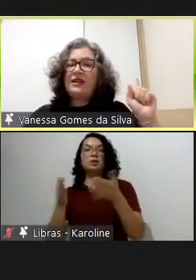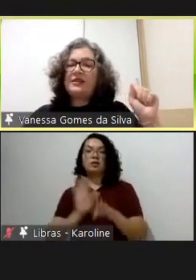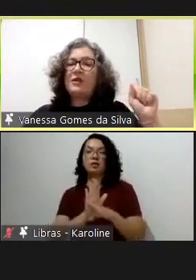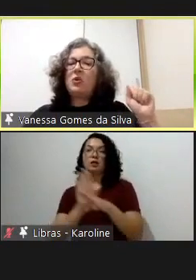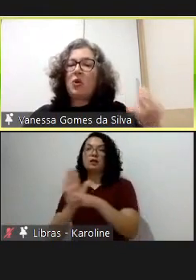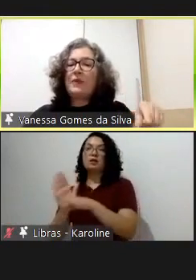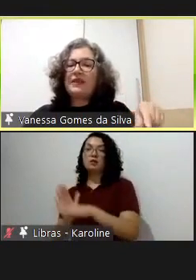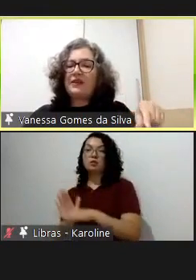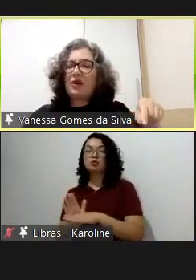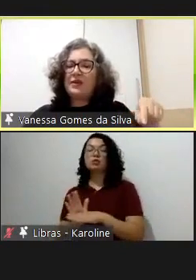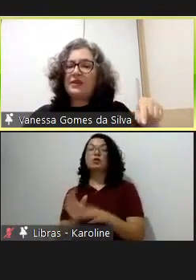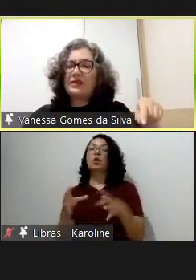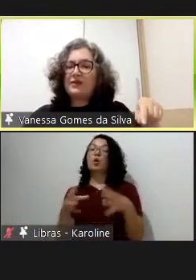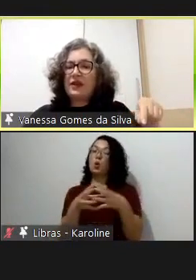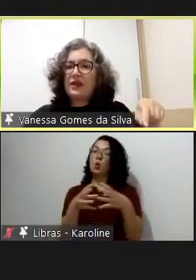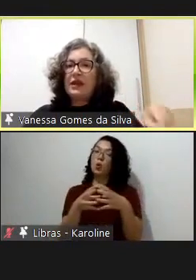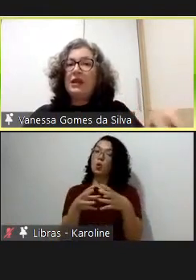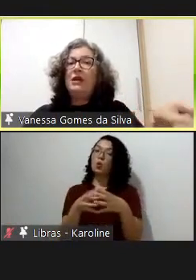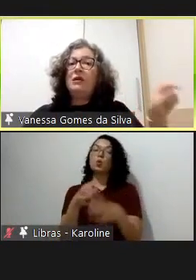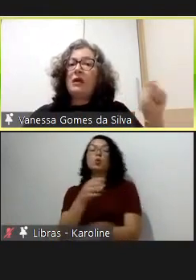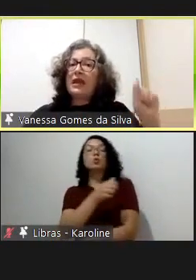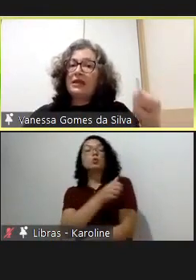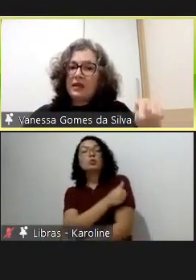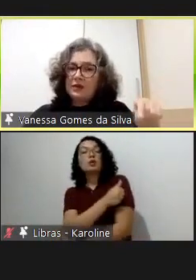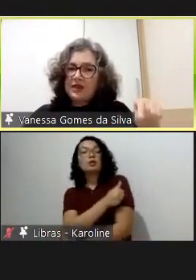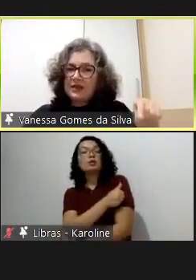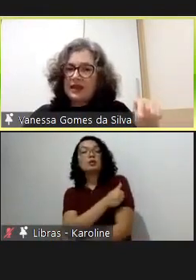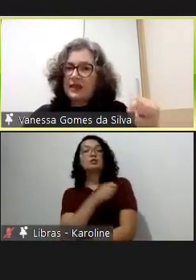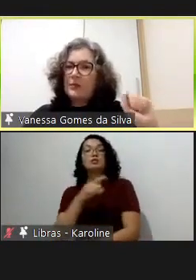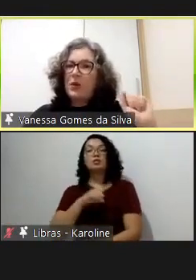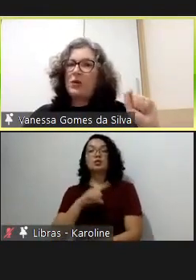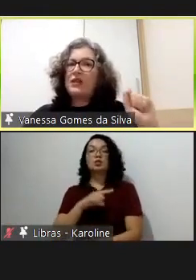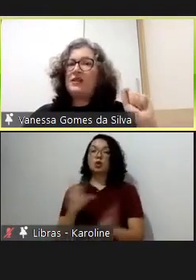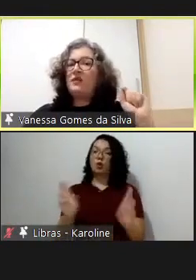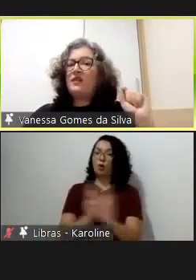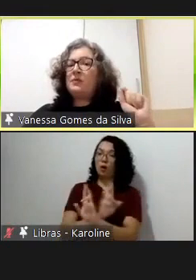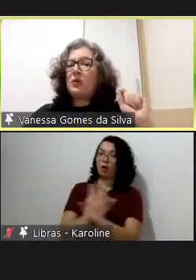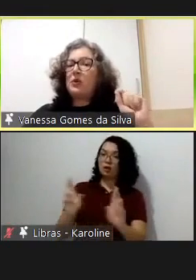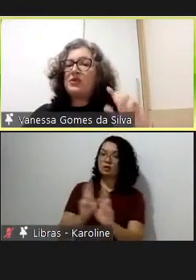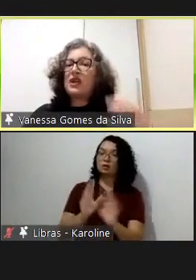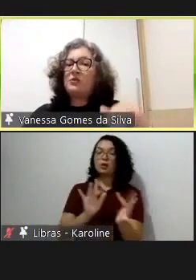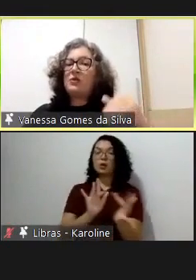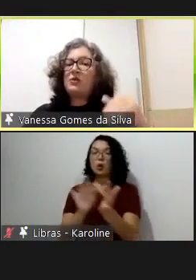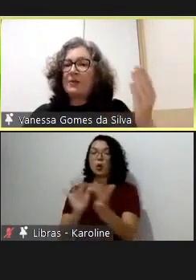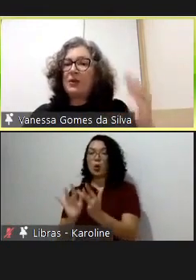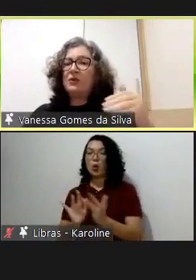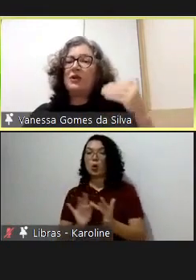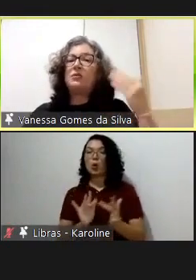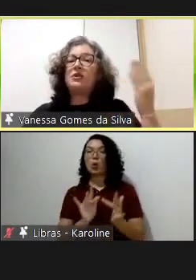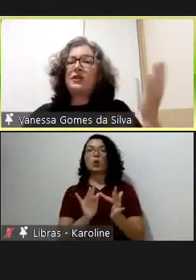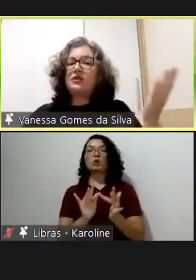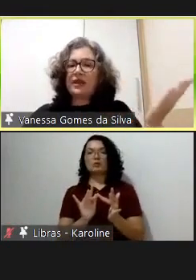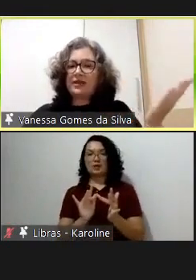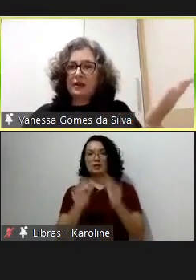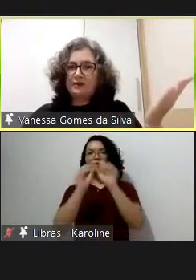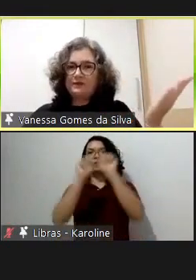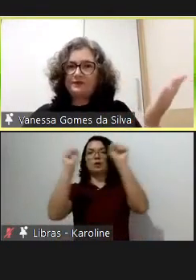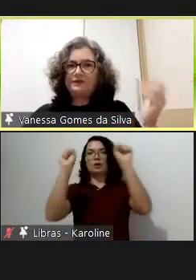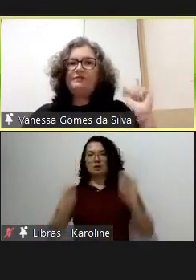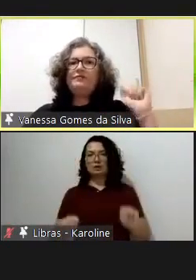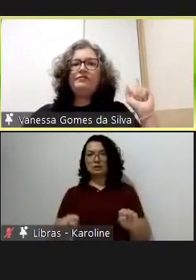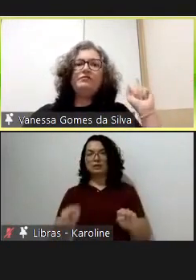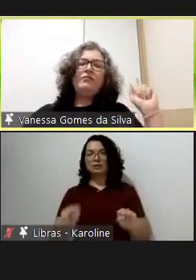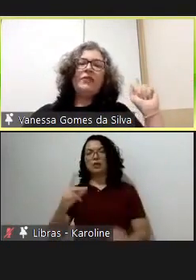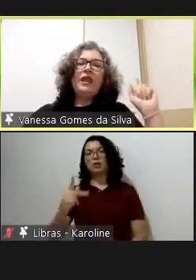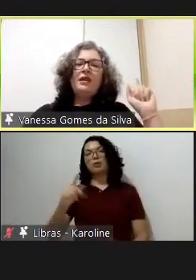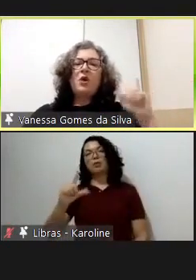familiarizaram com a plataforma de ACV, ainda que eu utilizassem pouco e desenvolvessem pouco o projeto, porque o projeto já era pronto, era um projeto espadrão.